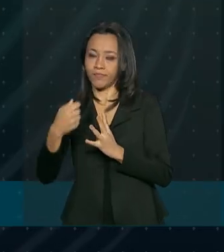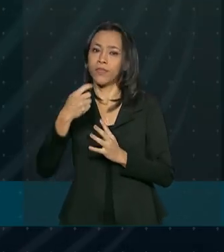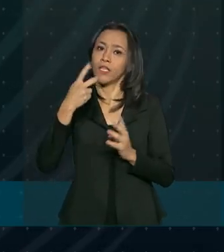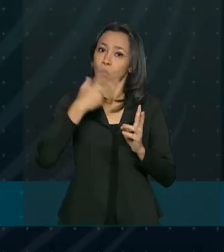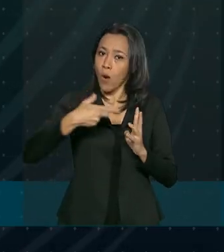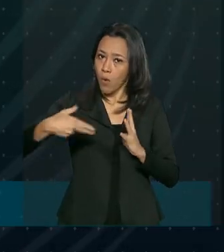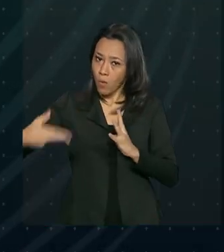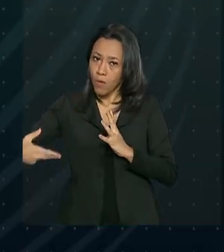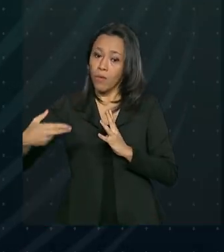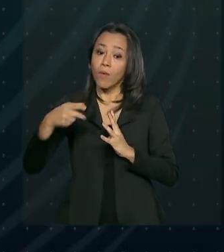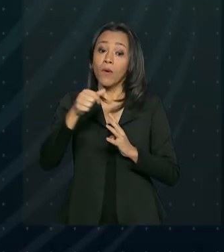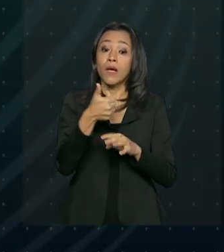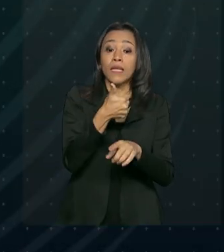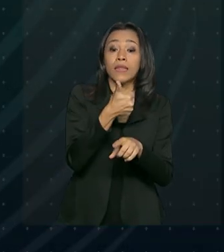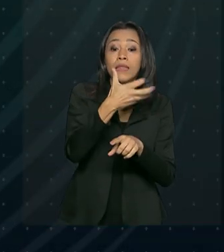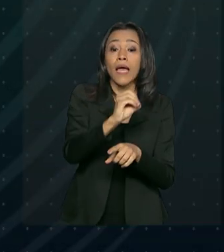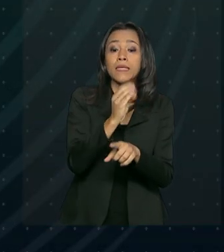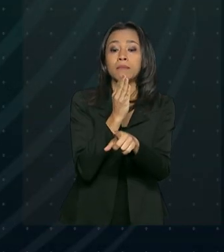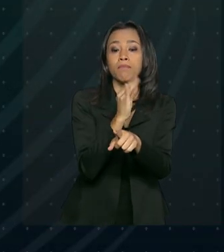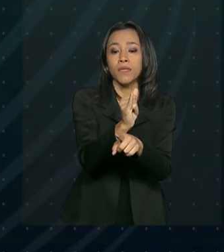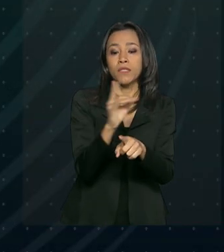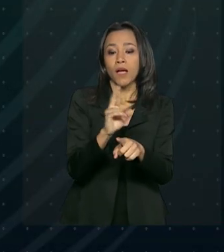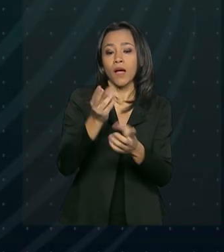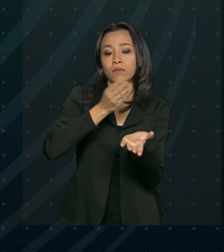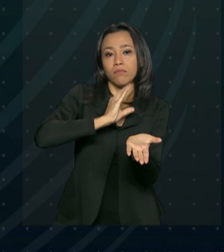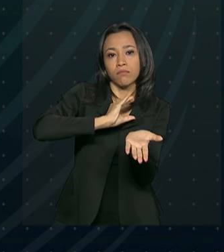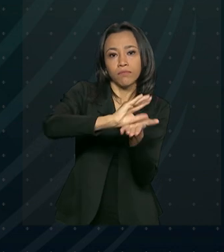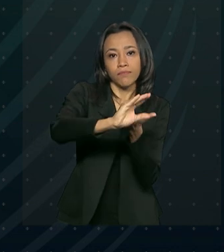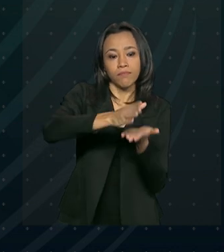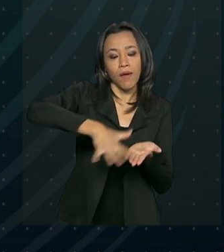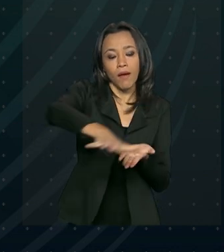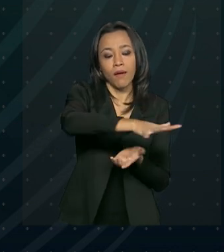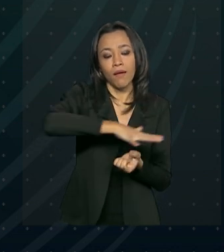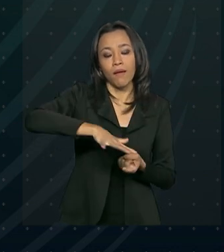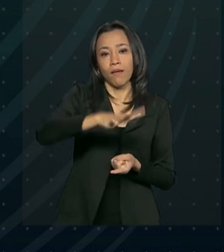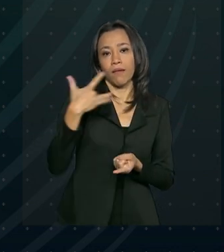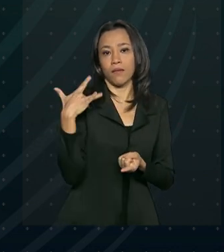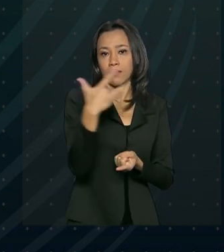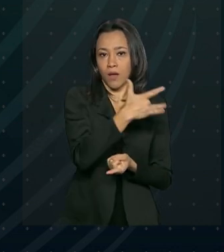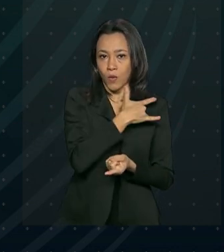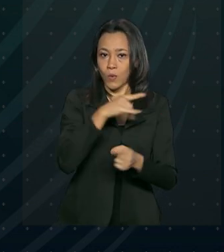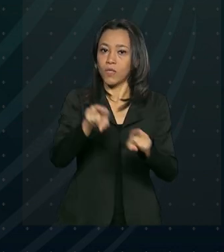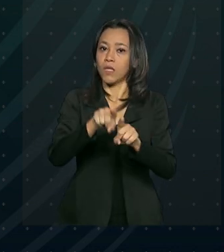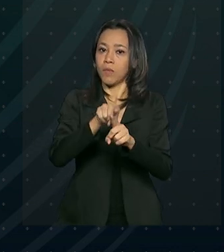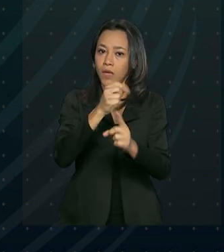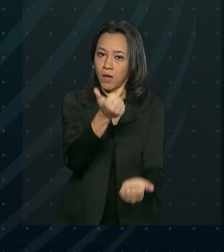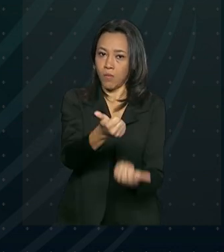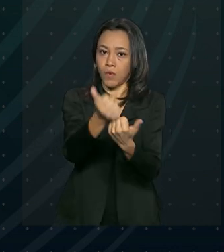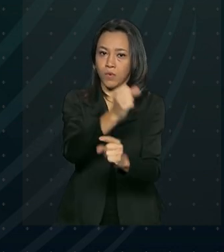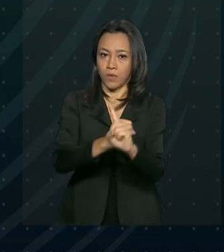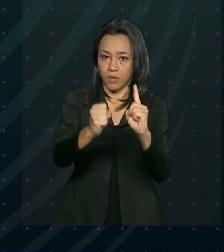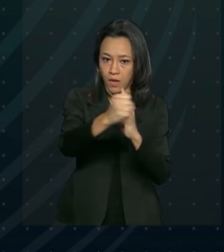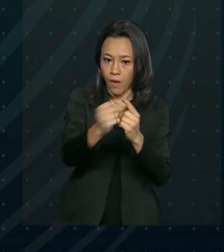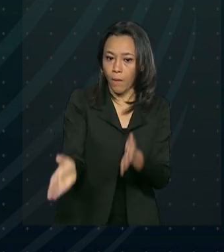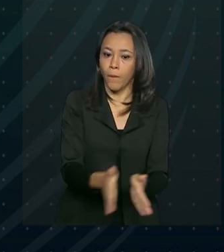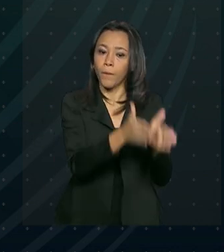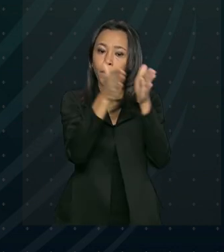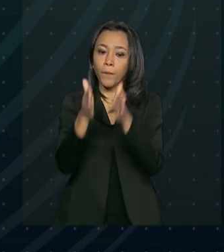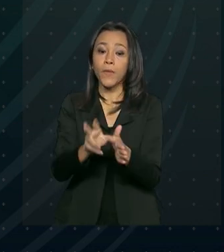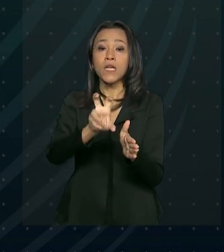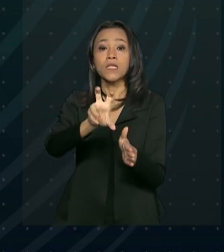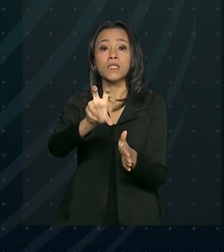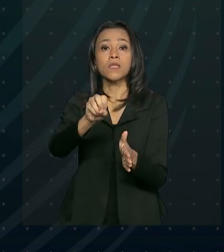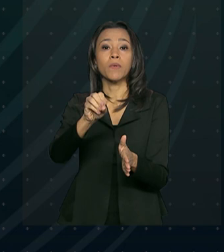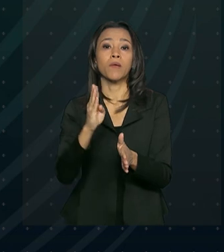10 bilhões de reais serão direcionados exclusivamente para ações de saúde e assistência social. Os outros